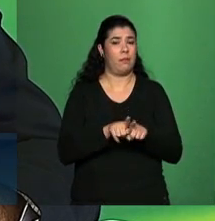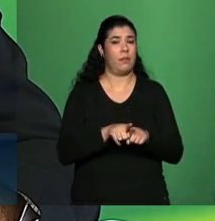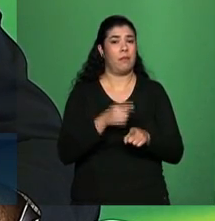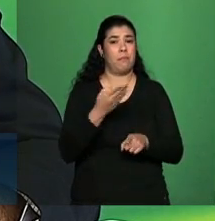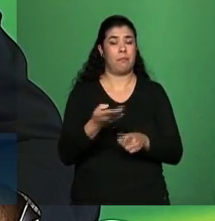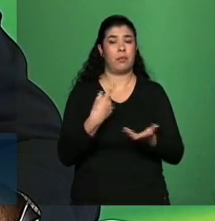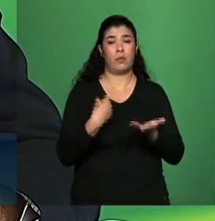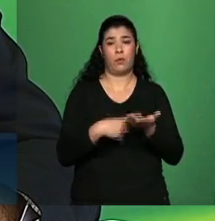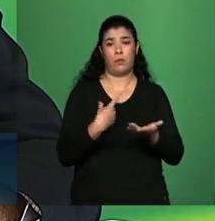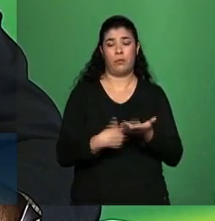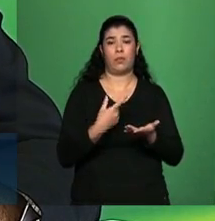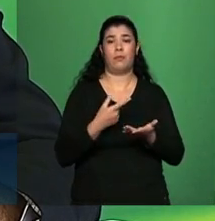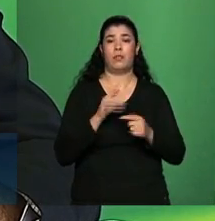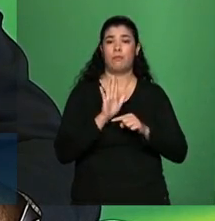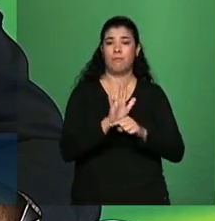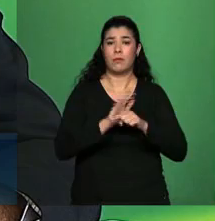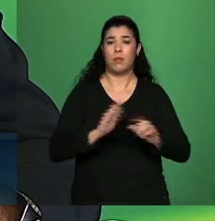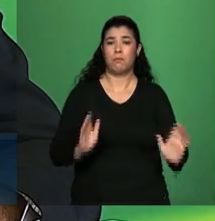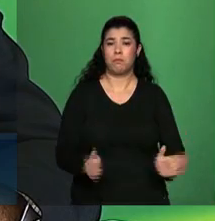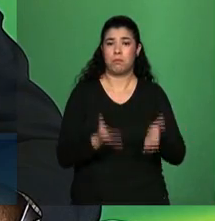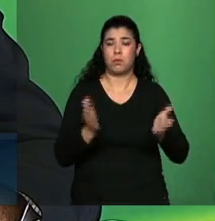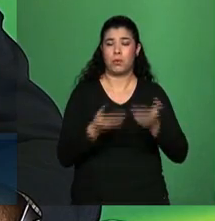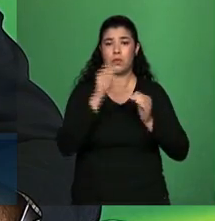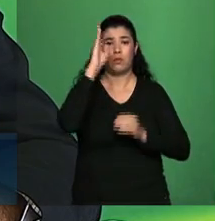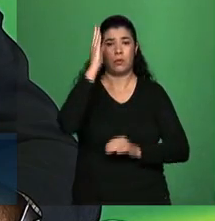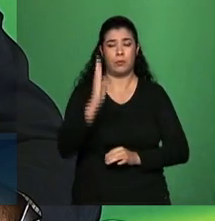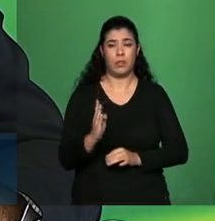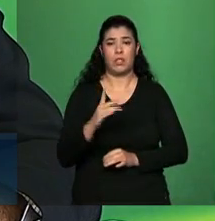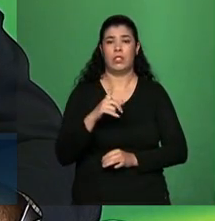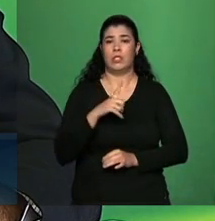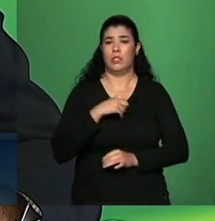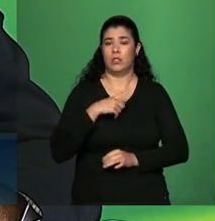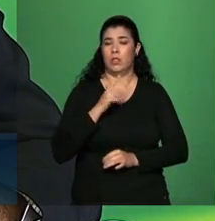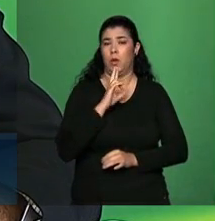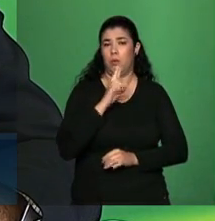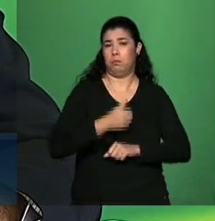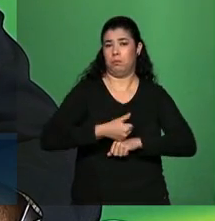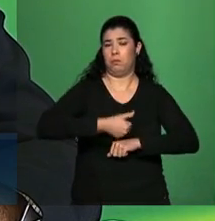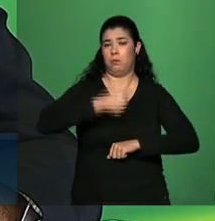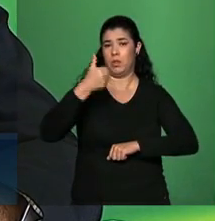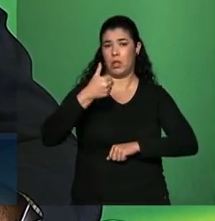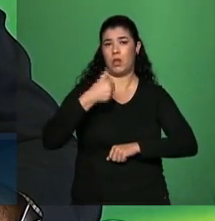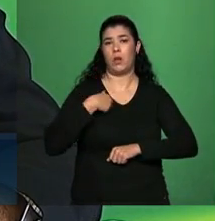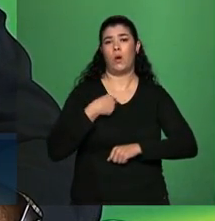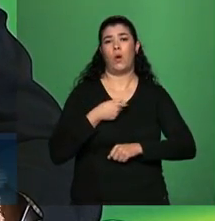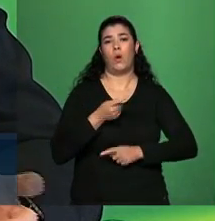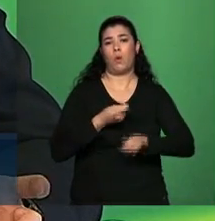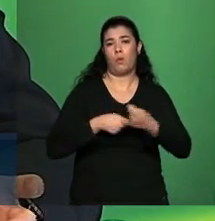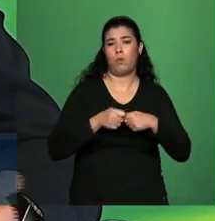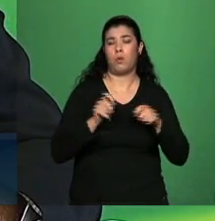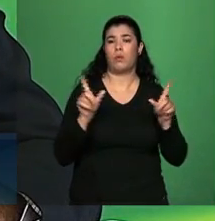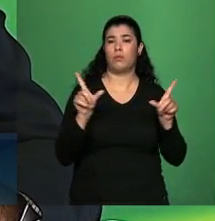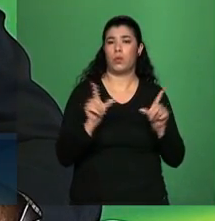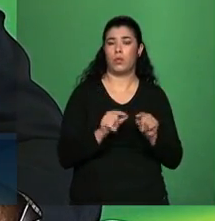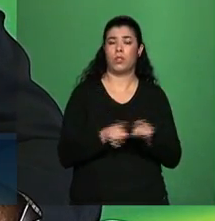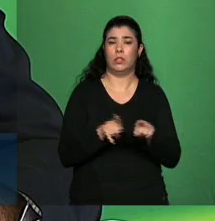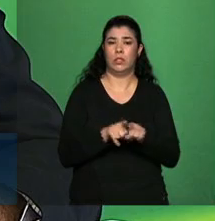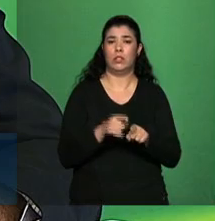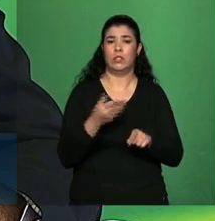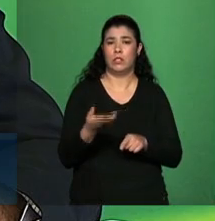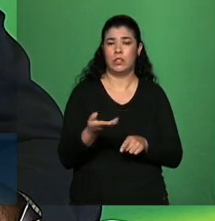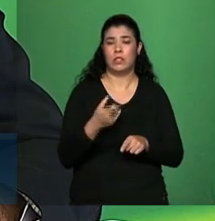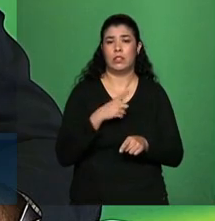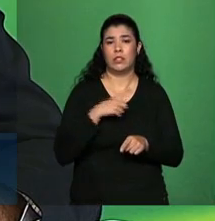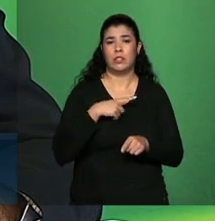o Brasil mais eficiente o Brasil com menor custo o ministro Nelson Barbosa está aqui